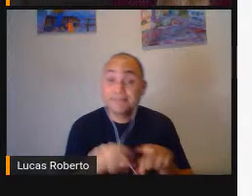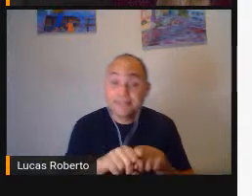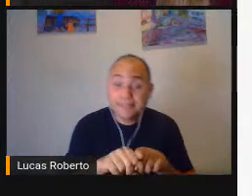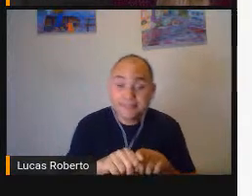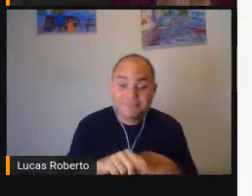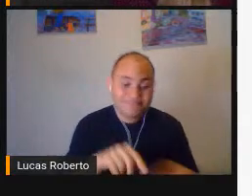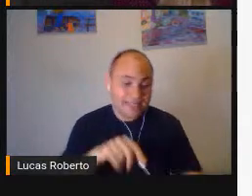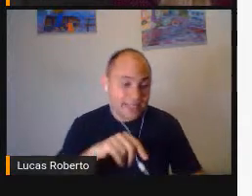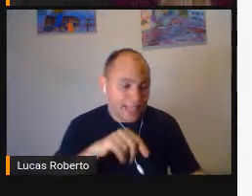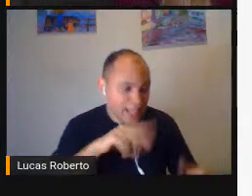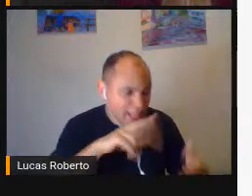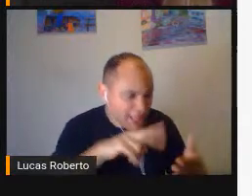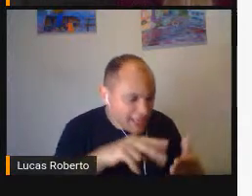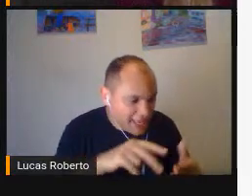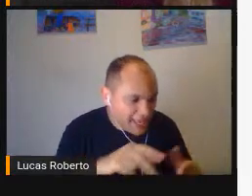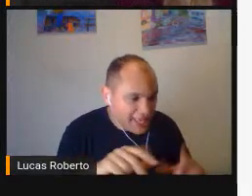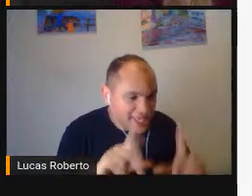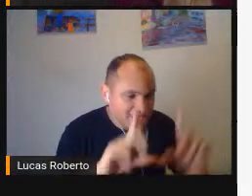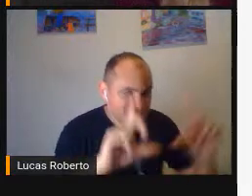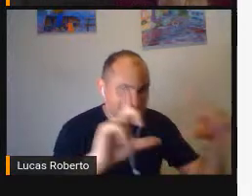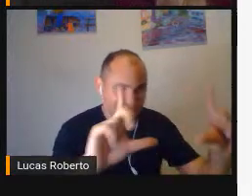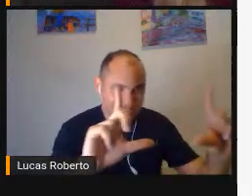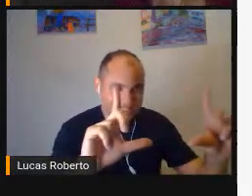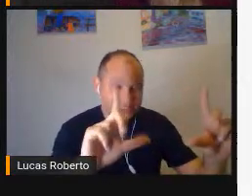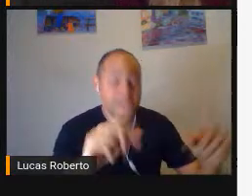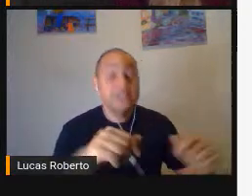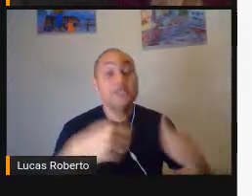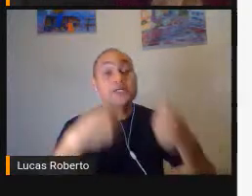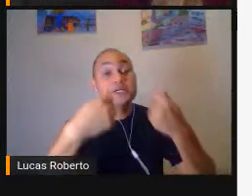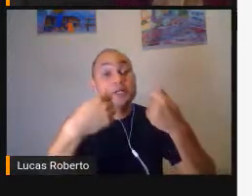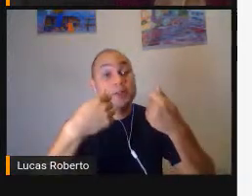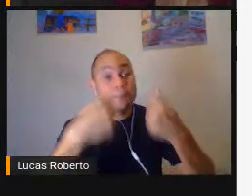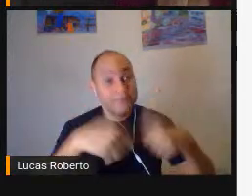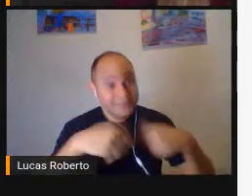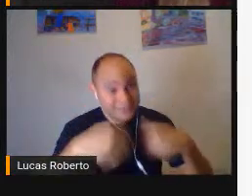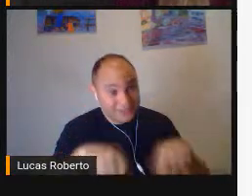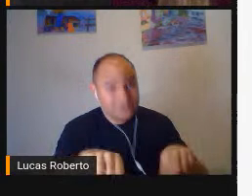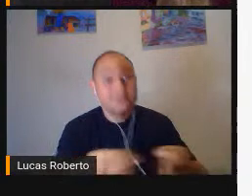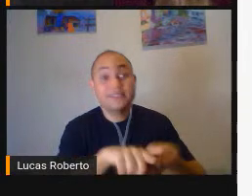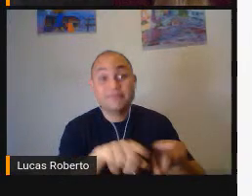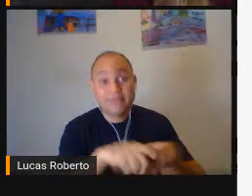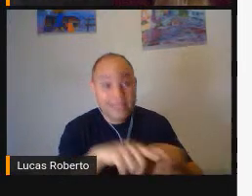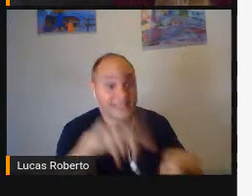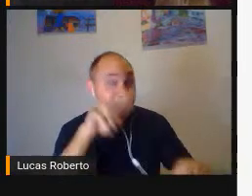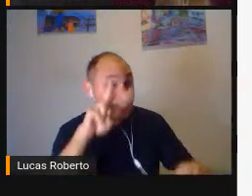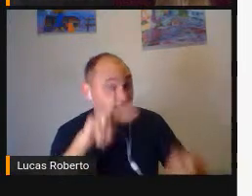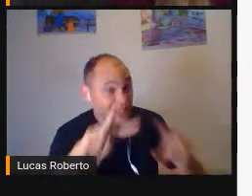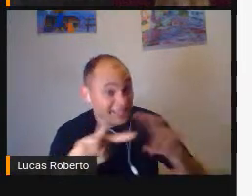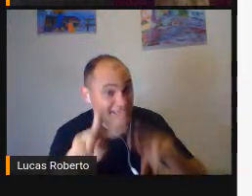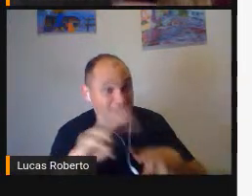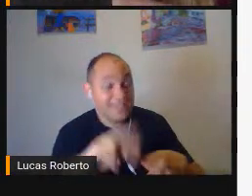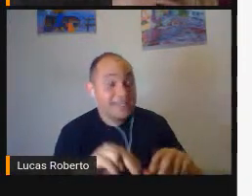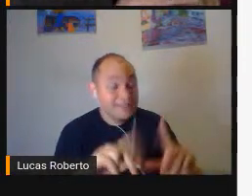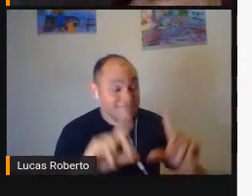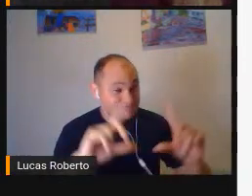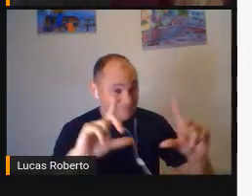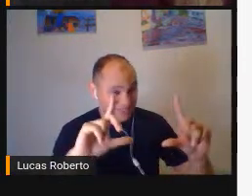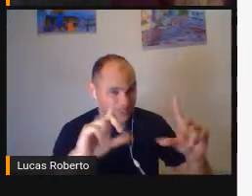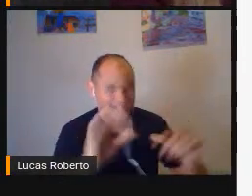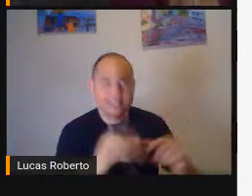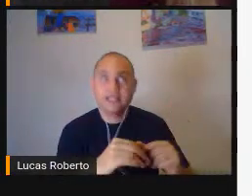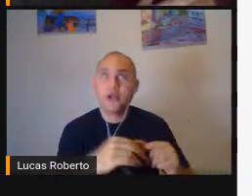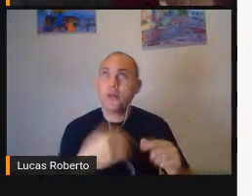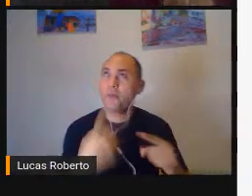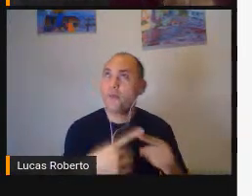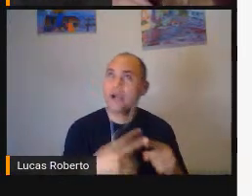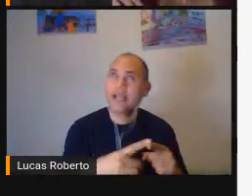Os estudantes cegos E com baixa visão Também precisam ler As imagens É muito comum Que as aulas Hoje em dia Tenham desenhos De corpo